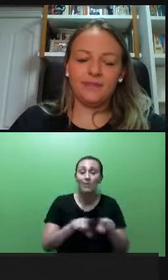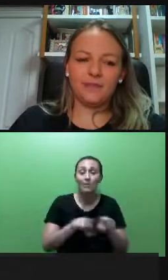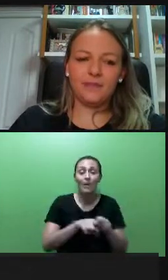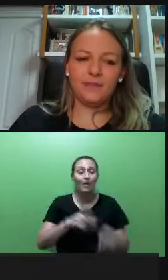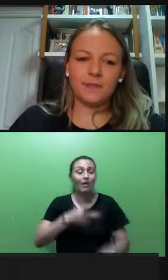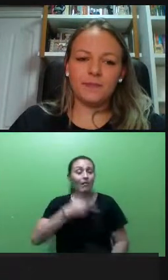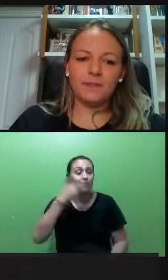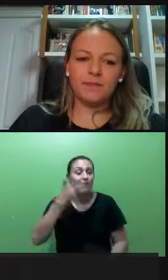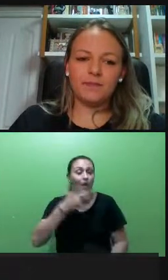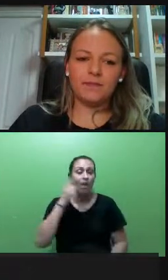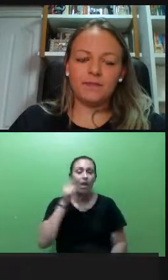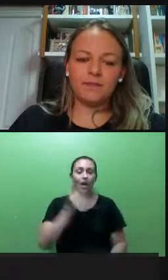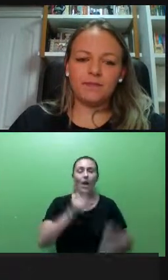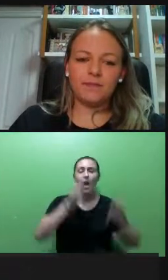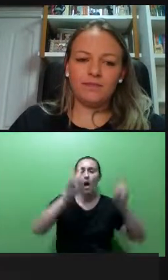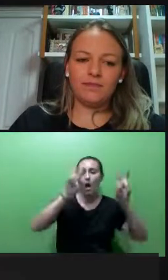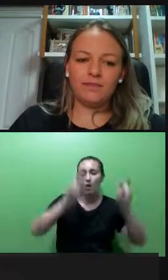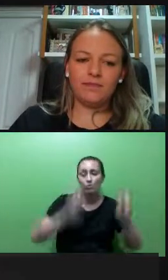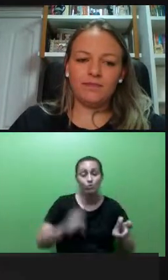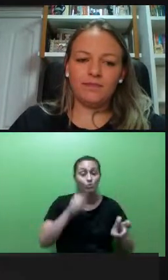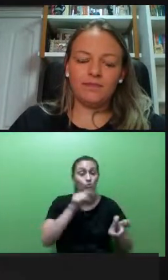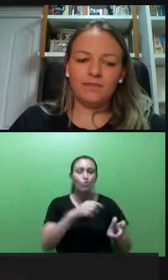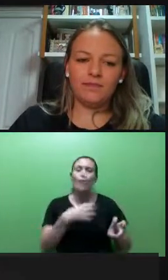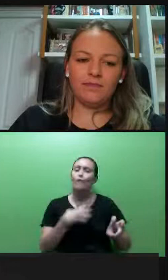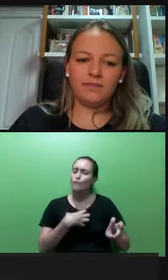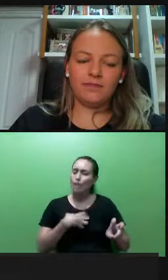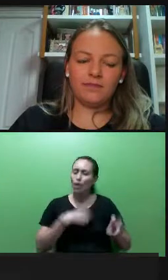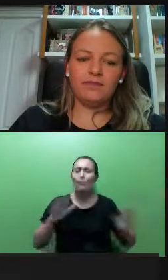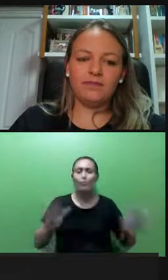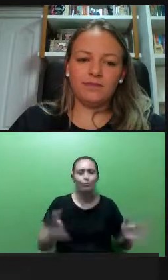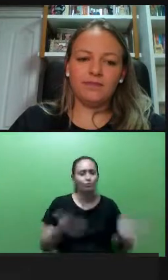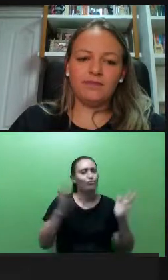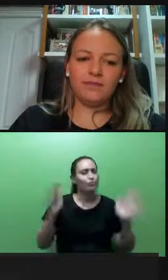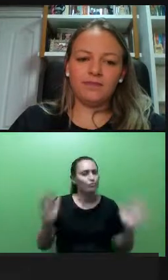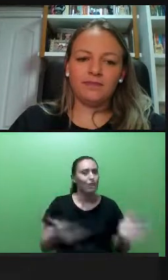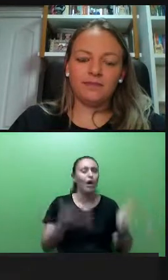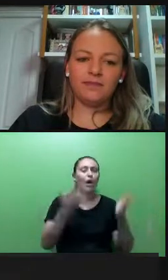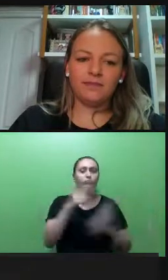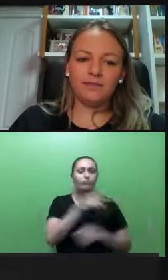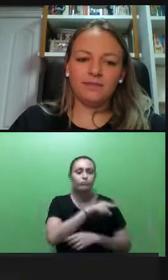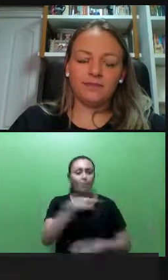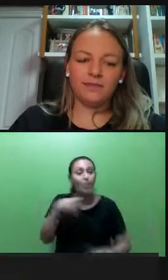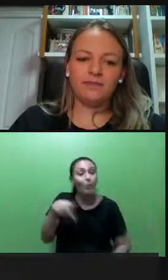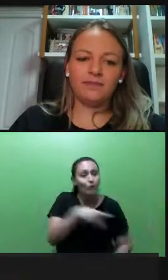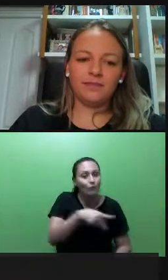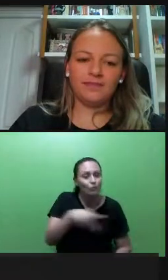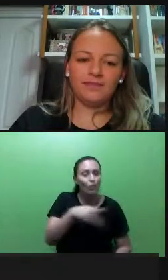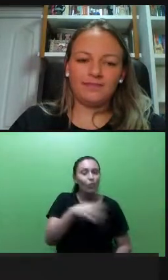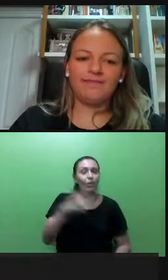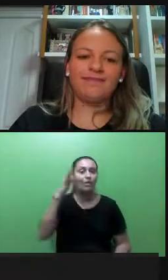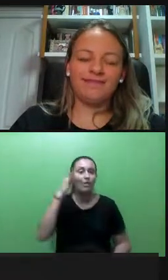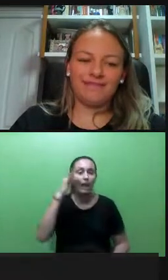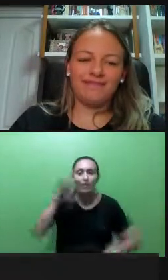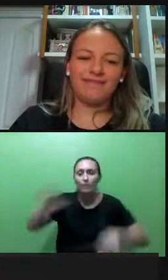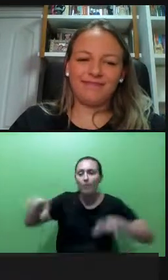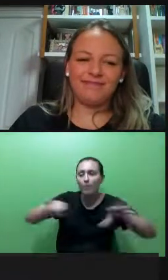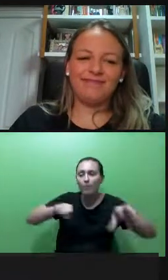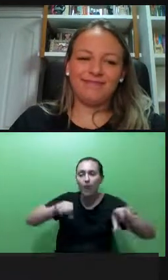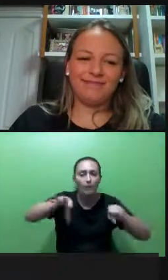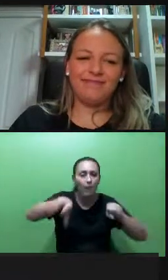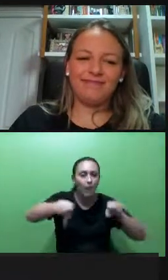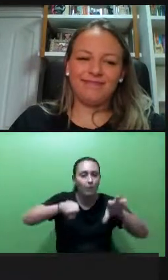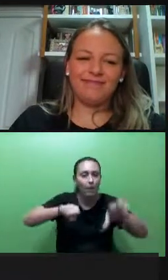isso também é uma forma de incentivar que docentes e técnicos e técnicas administrativas abram esses projetos, puxem bolsistas e a gente sabe que